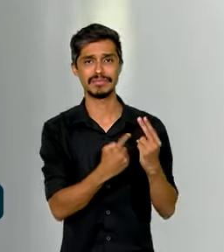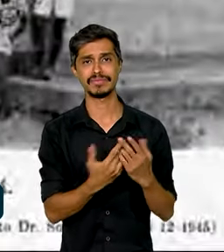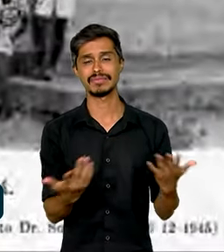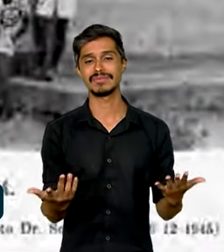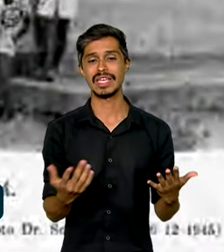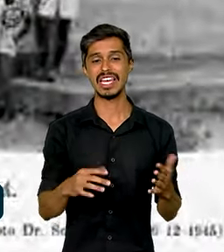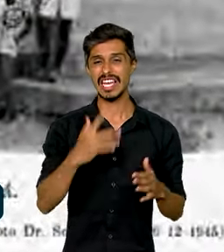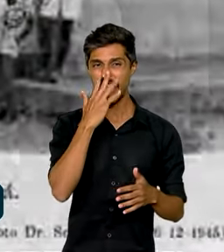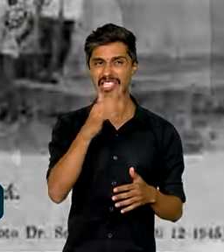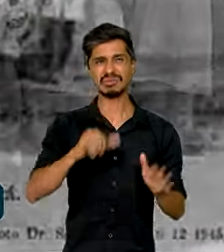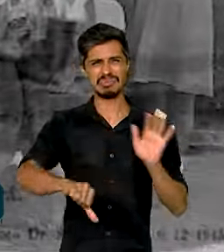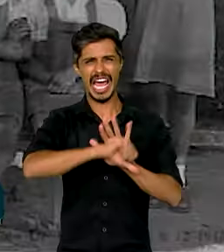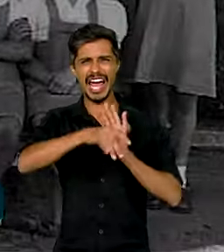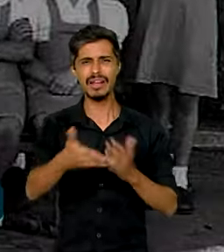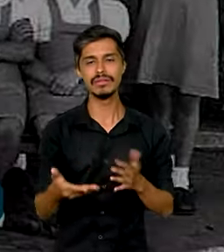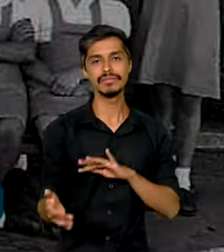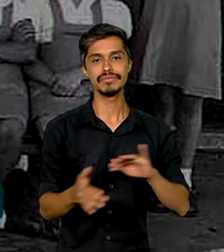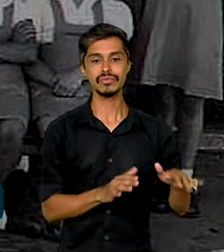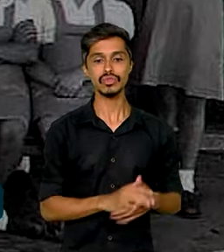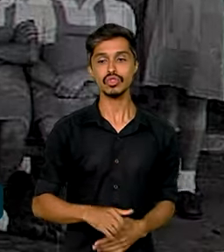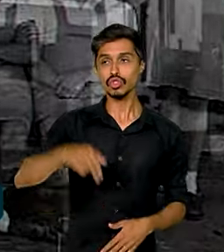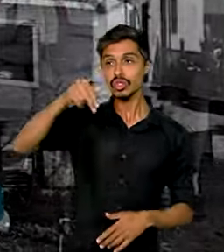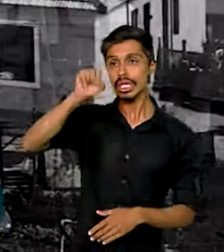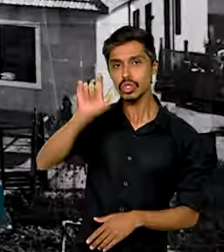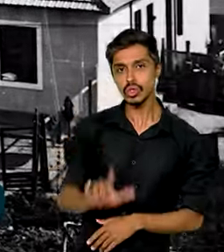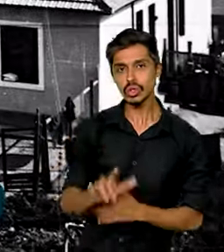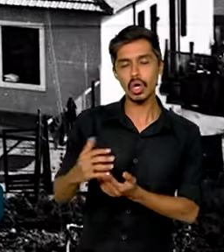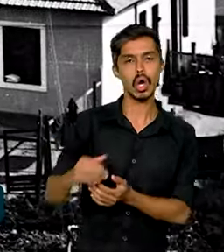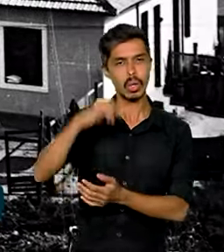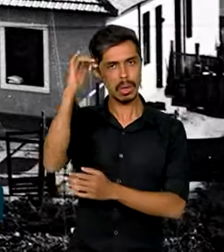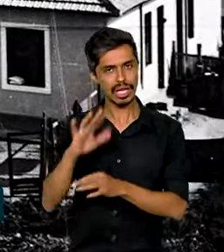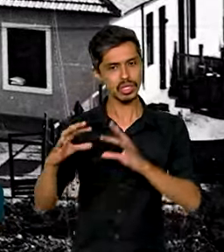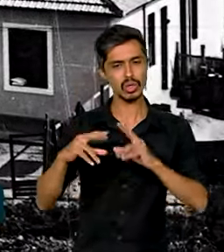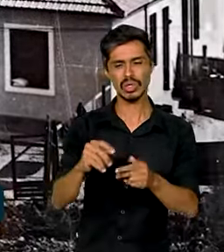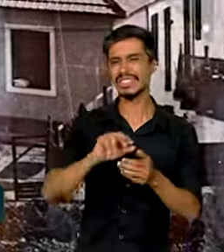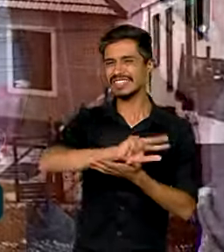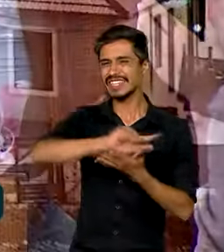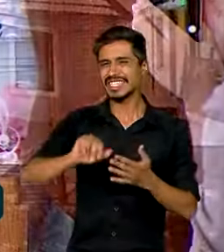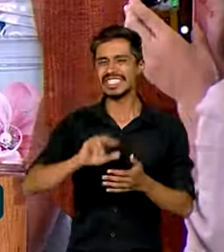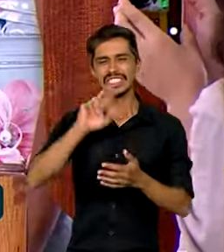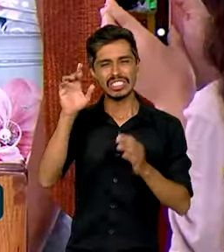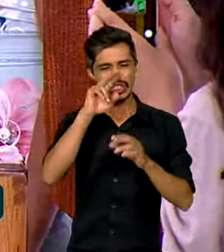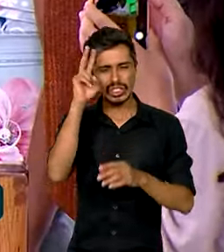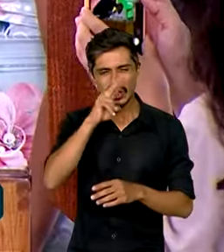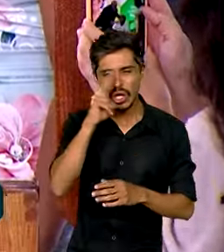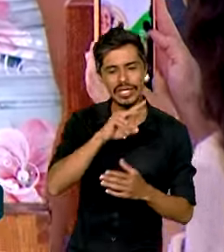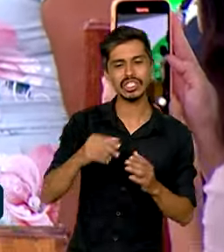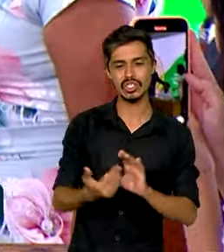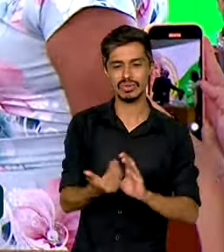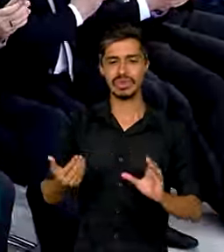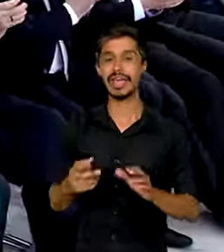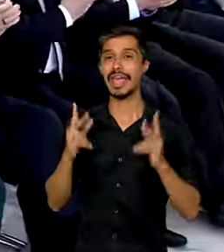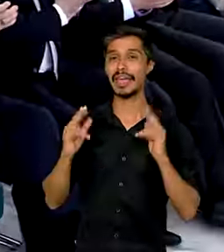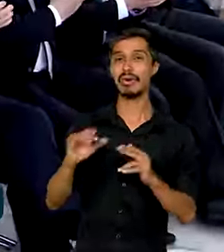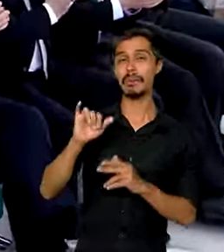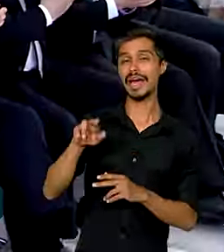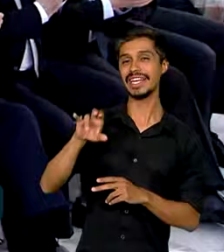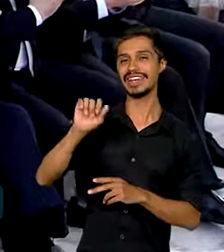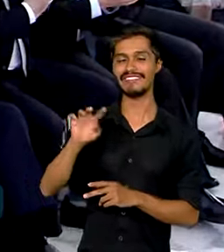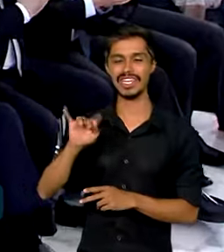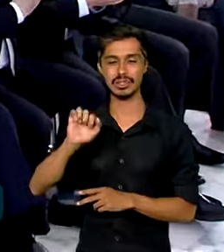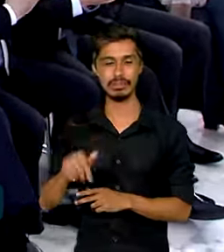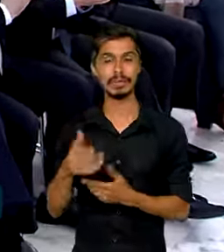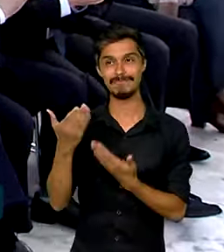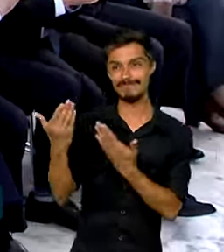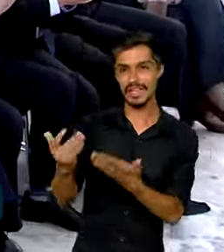sociedade? De norte a sul do país, muitas são as histórias de isolamento. É o caso da dona Maria Fátima, mãe